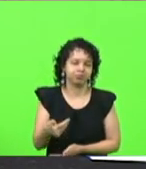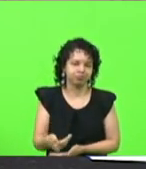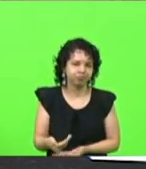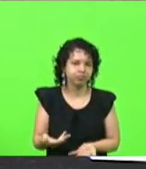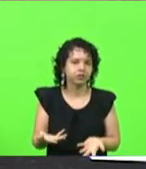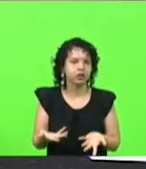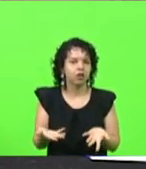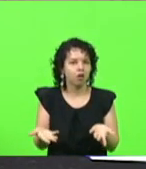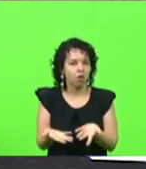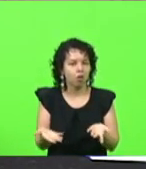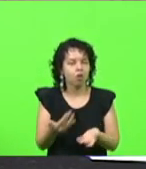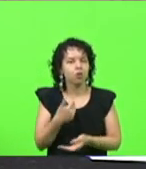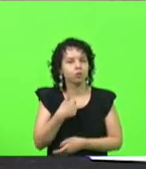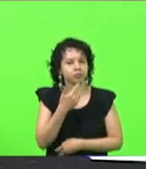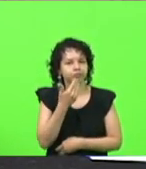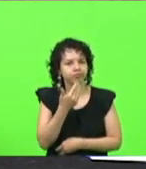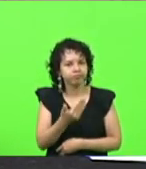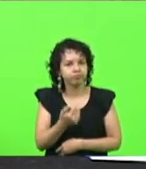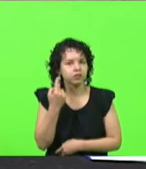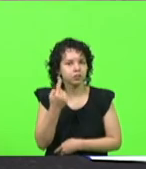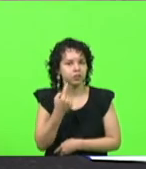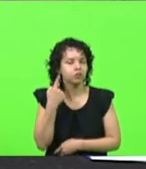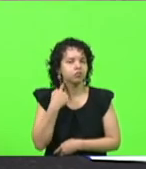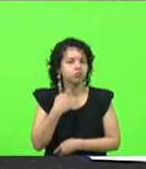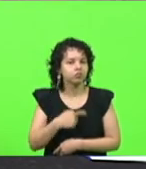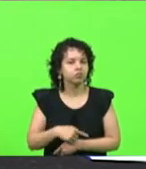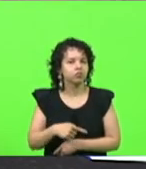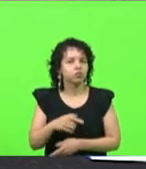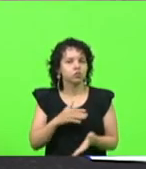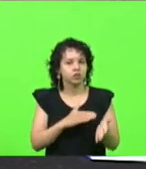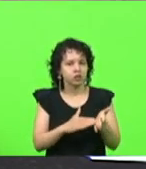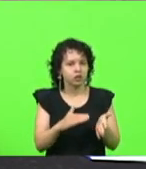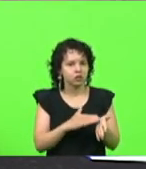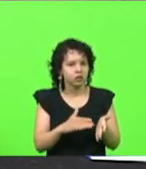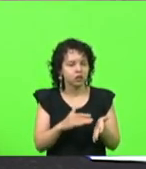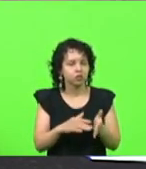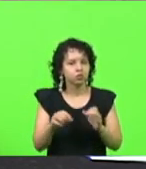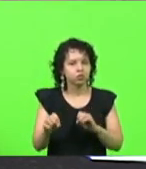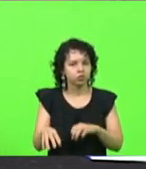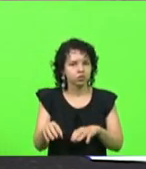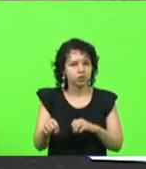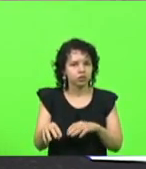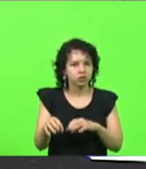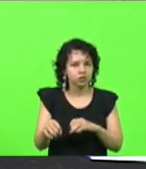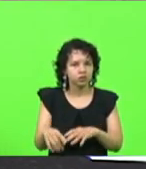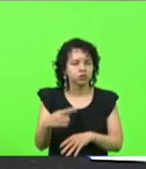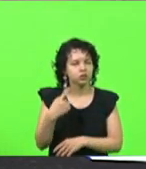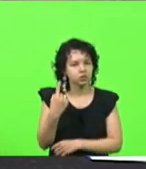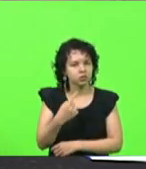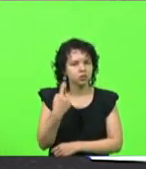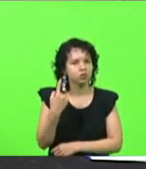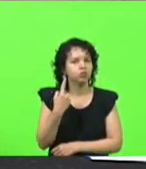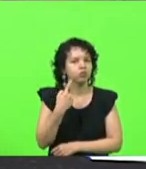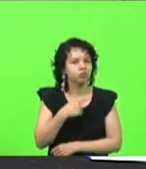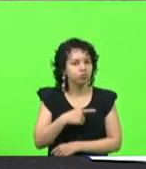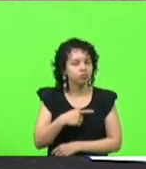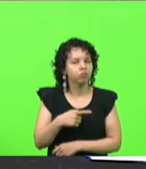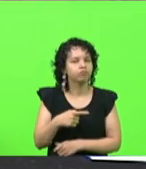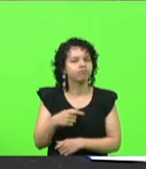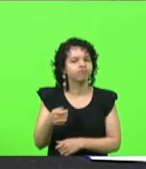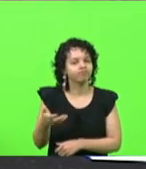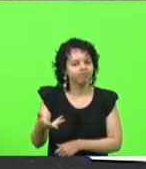Sildrevic, para que o nosso secretário de Educação, deputado Vampiro, possa agilizar.